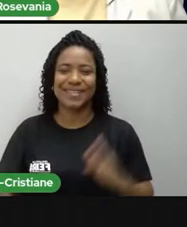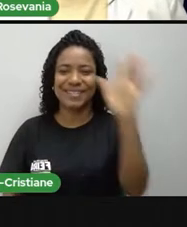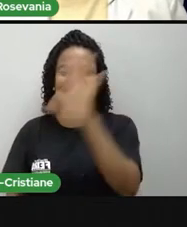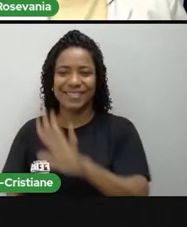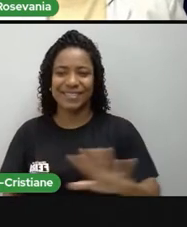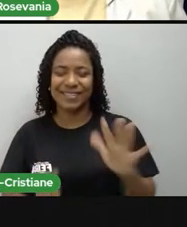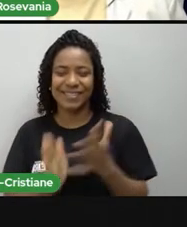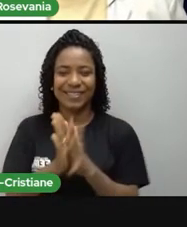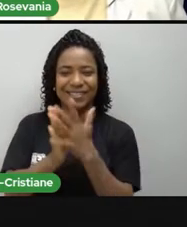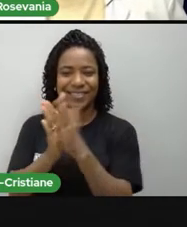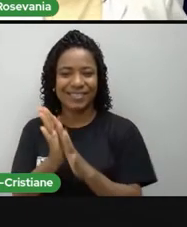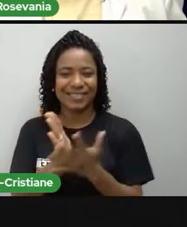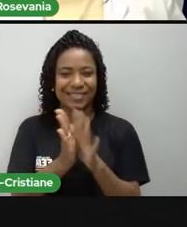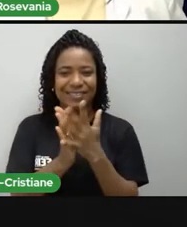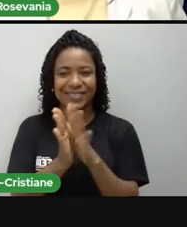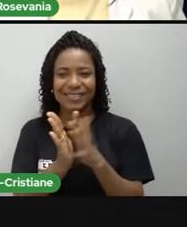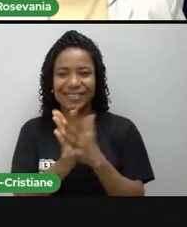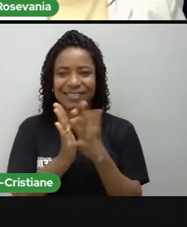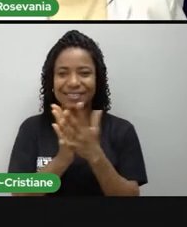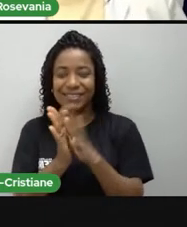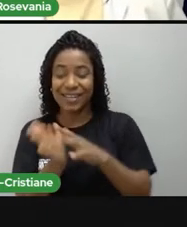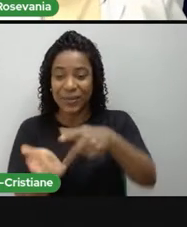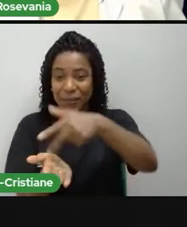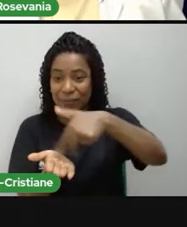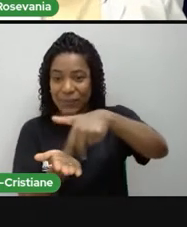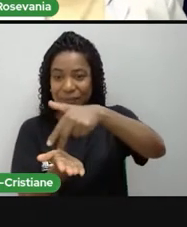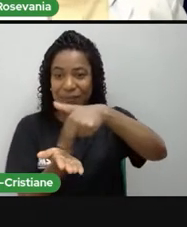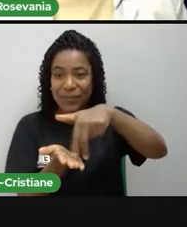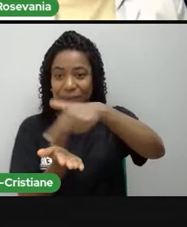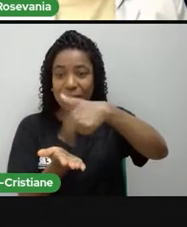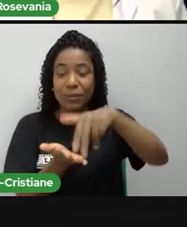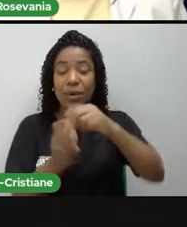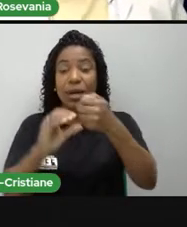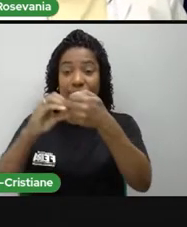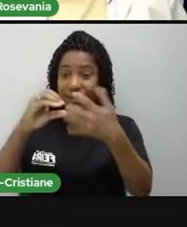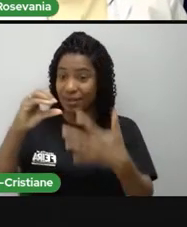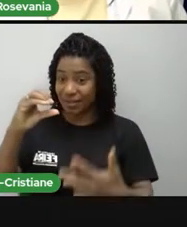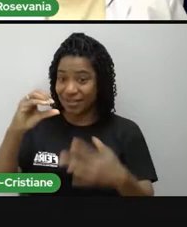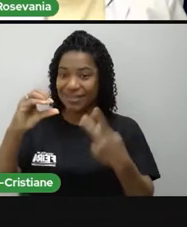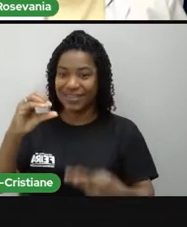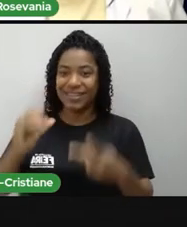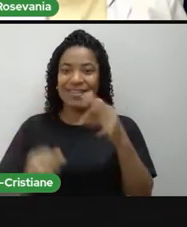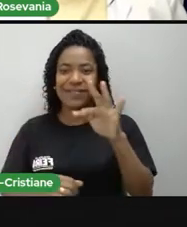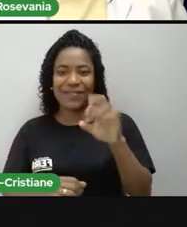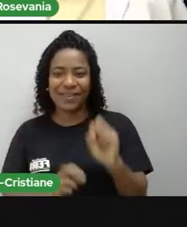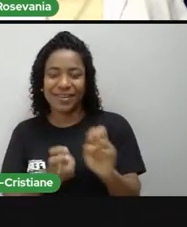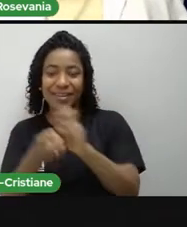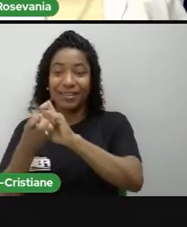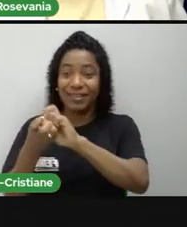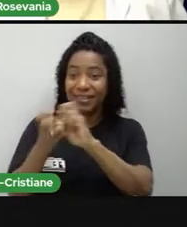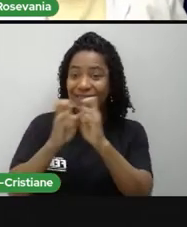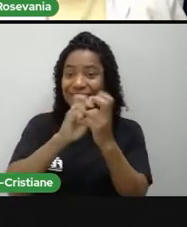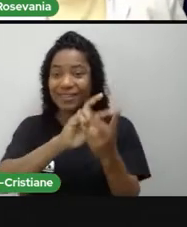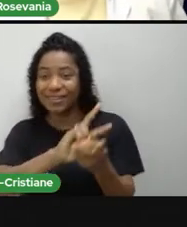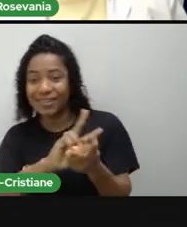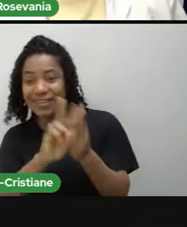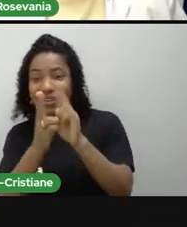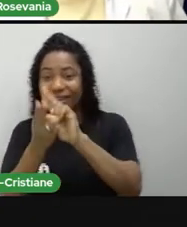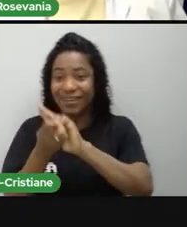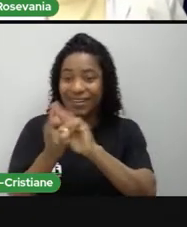samba, né, o samba de roda, tão característico da nossa feira de Santana, a gente tem a capoeira, o